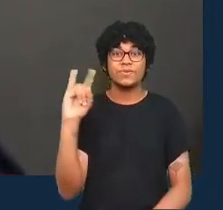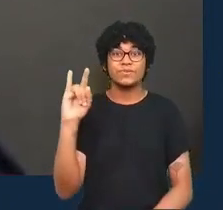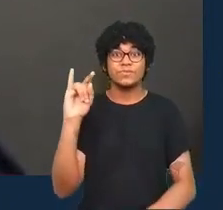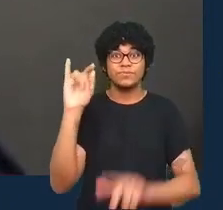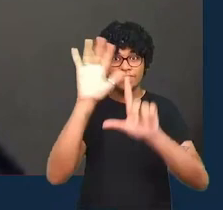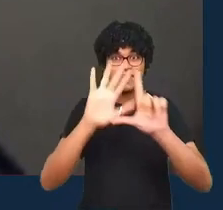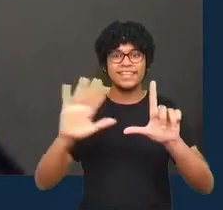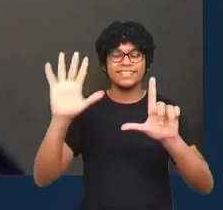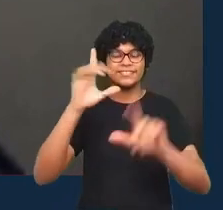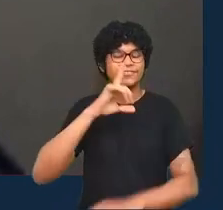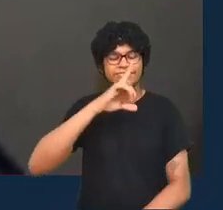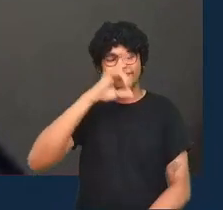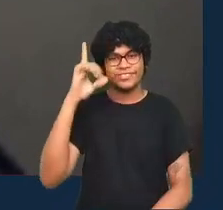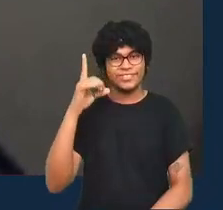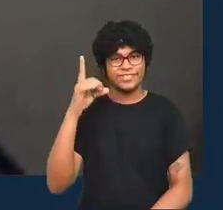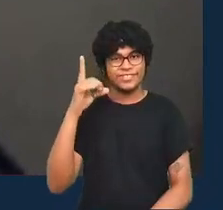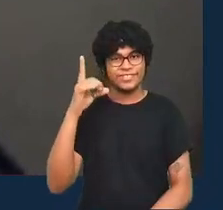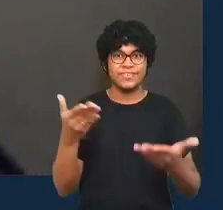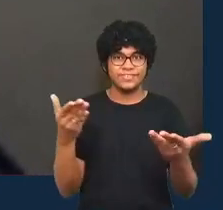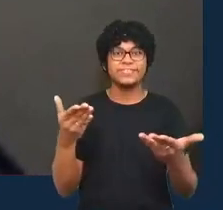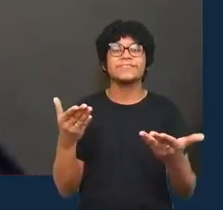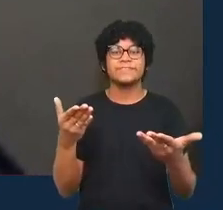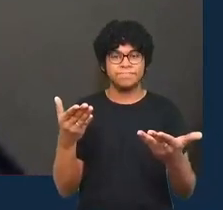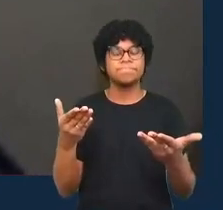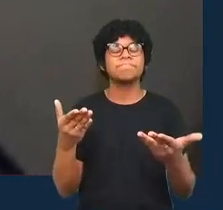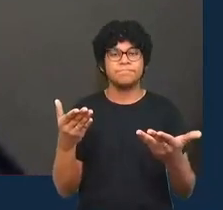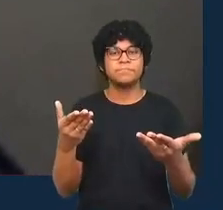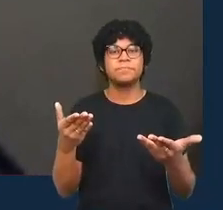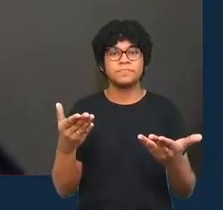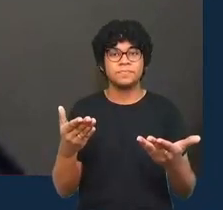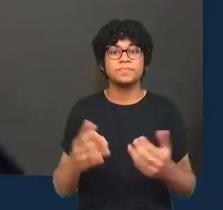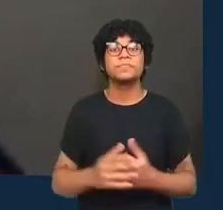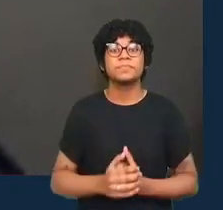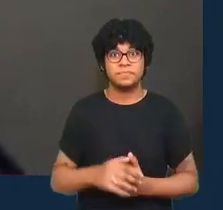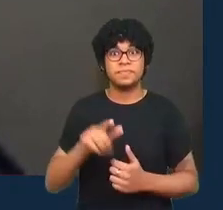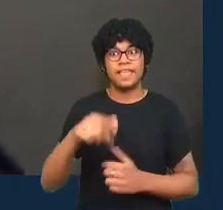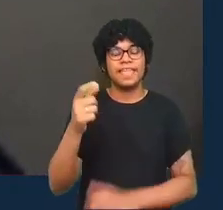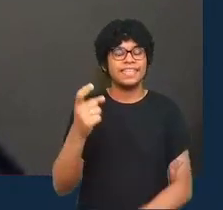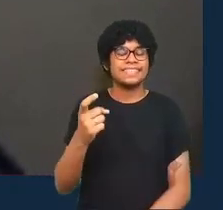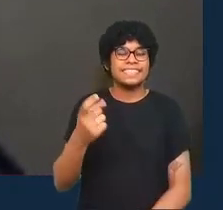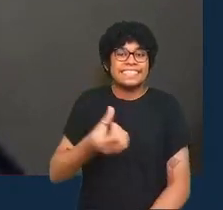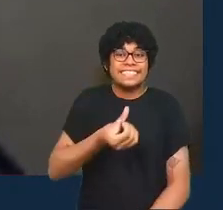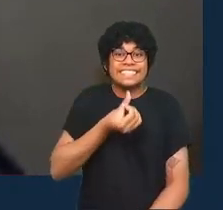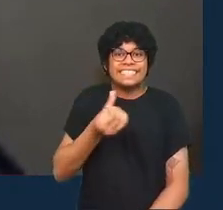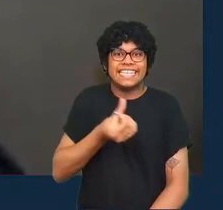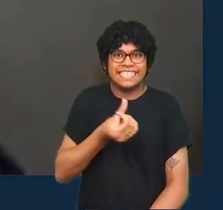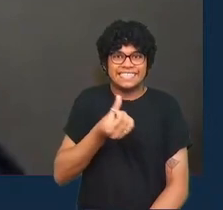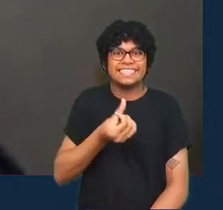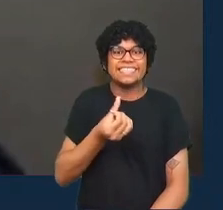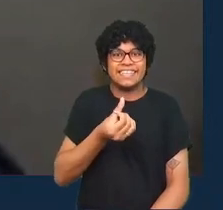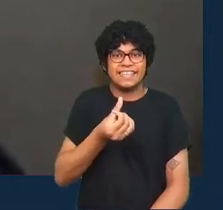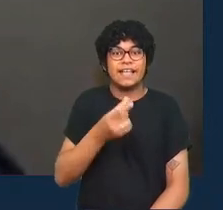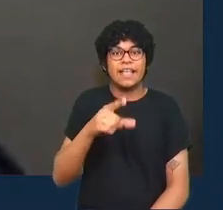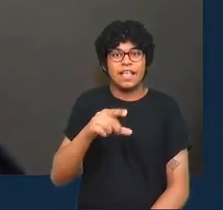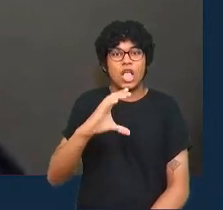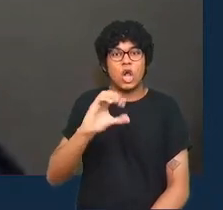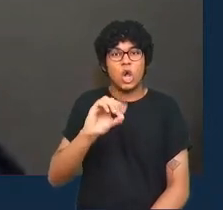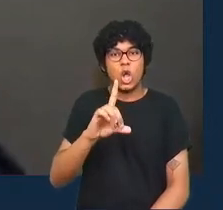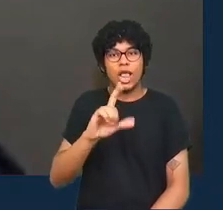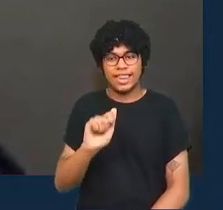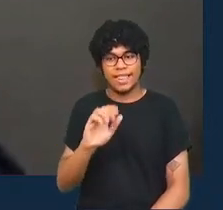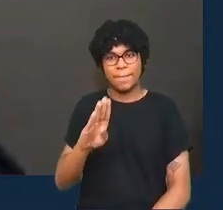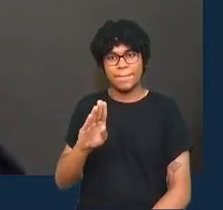Olá pessoal, bem-vindos ao último painel do dia, nessa sexta edição do Coda BR.